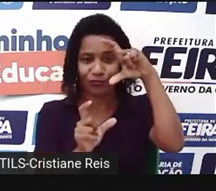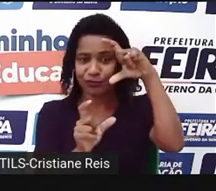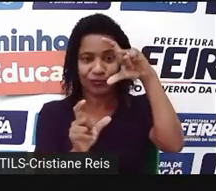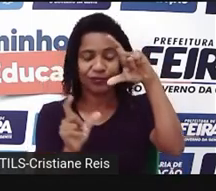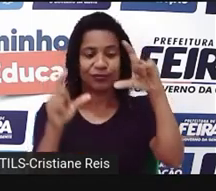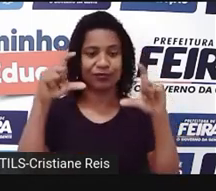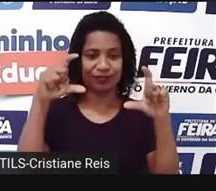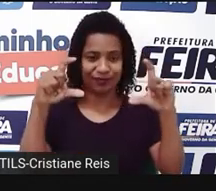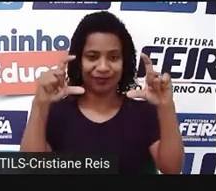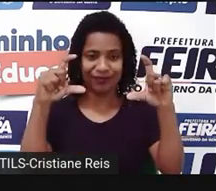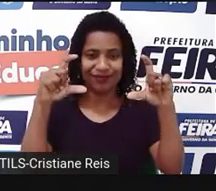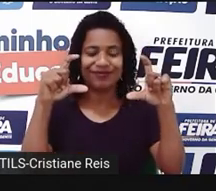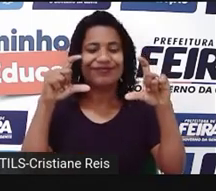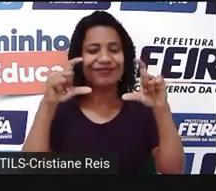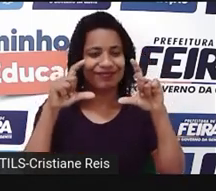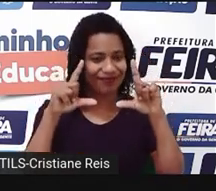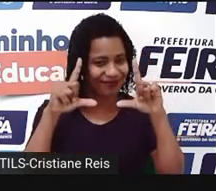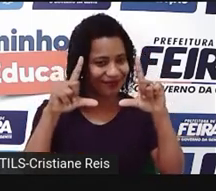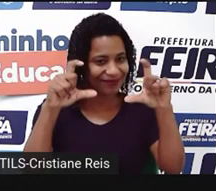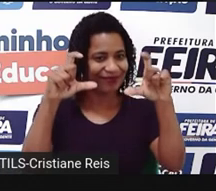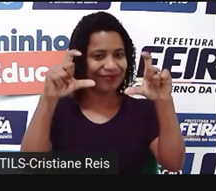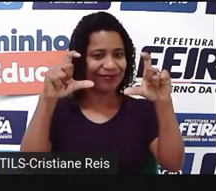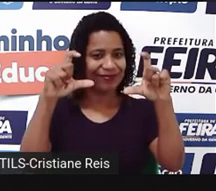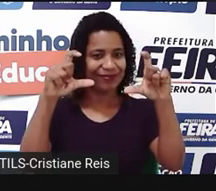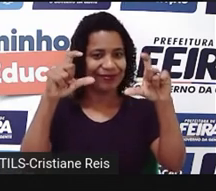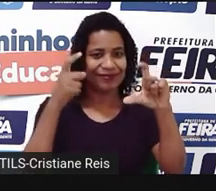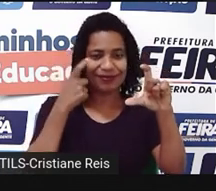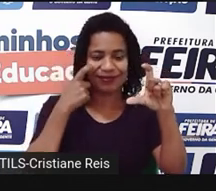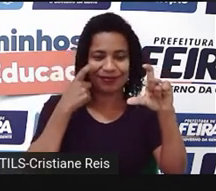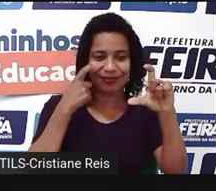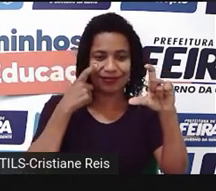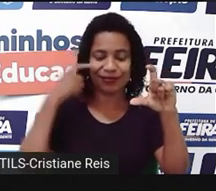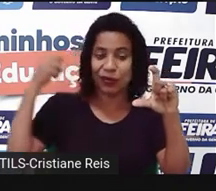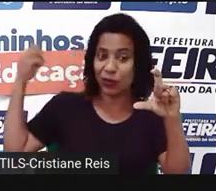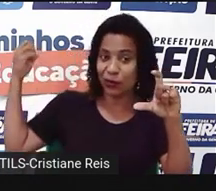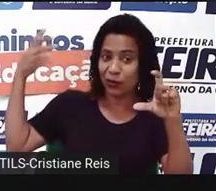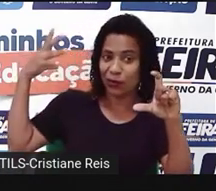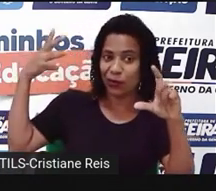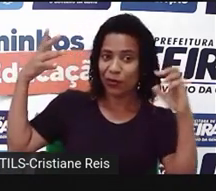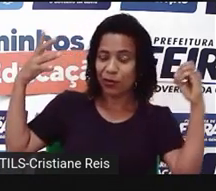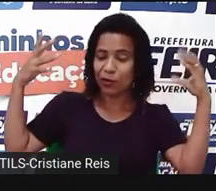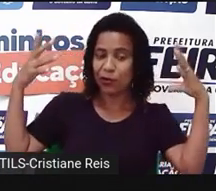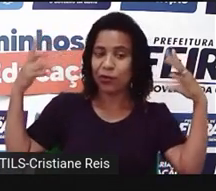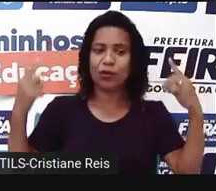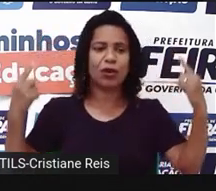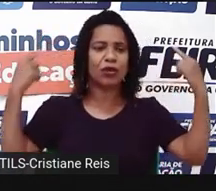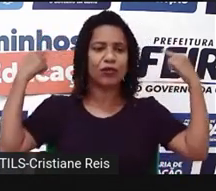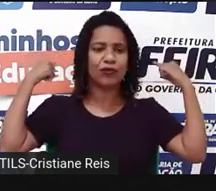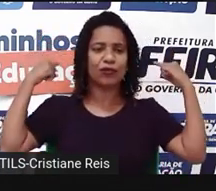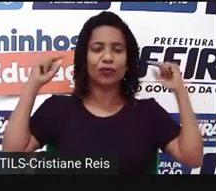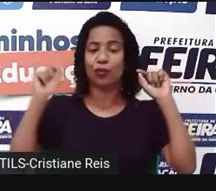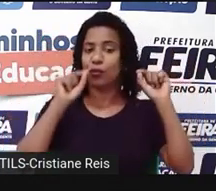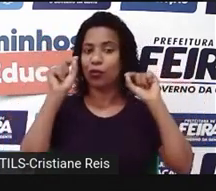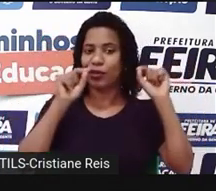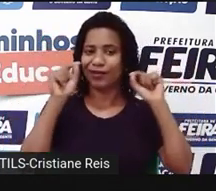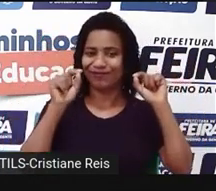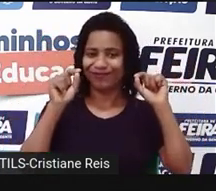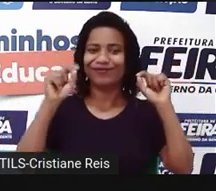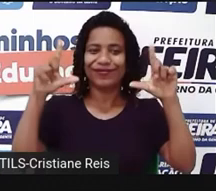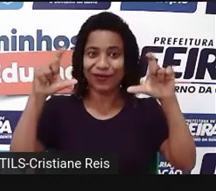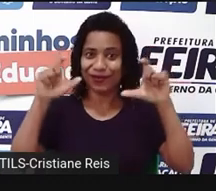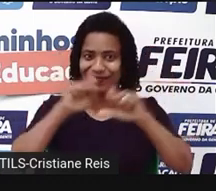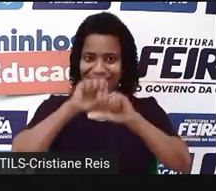posição horizontal e fique ligado no fundo e na luminosidade para que essa foto fique bem legal.